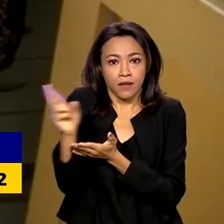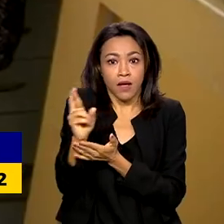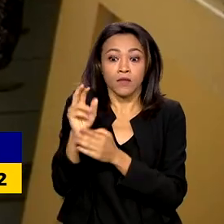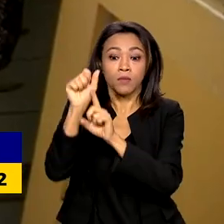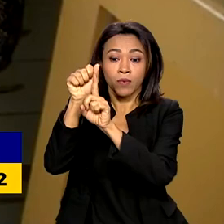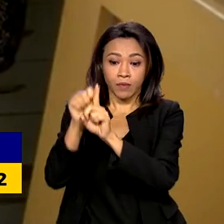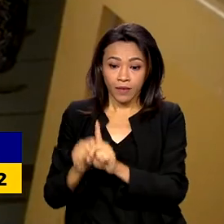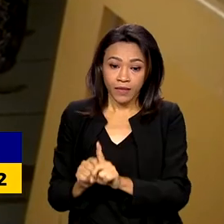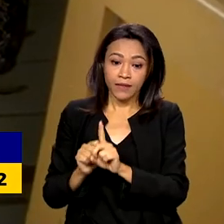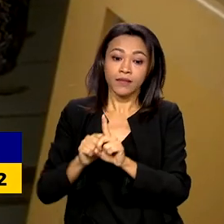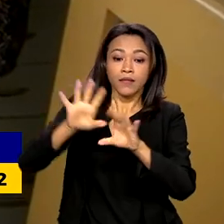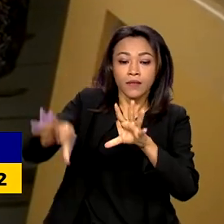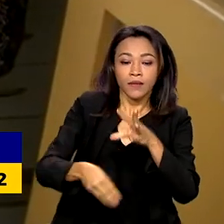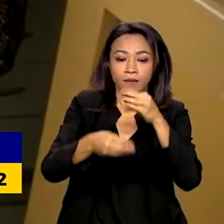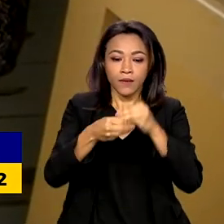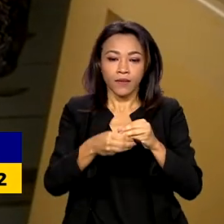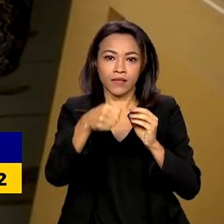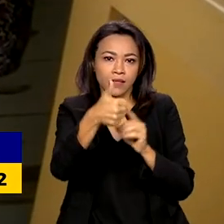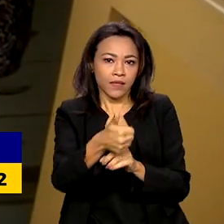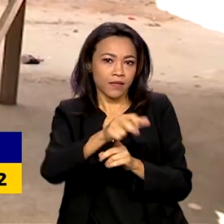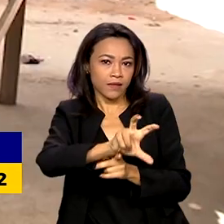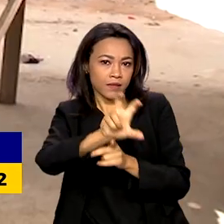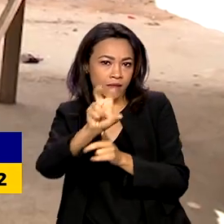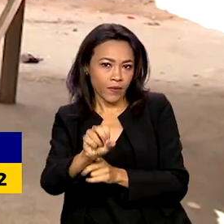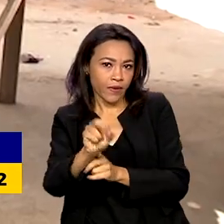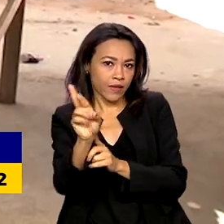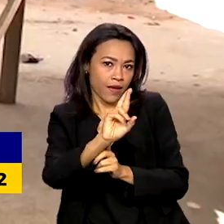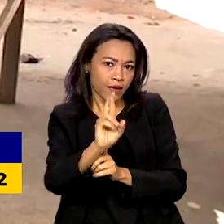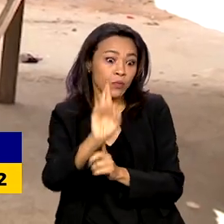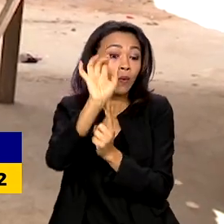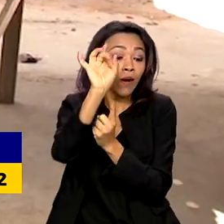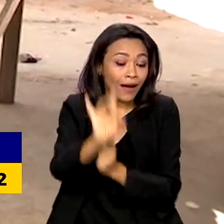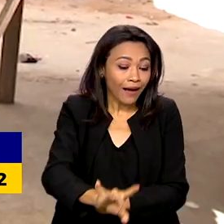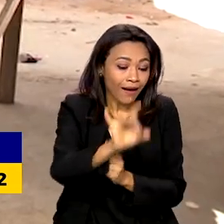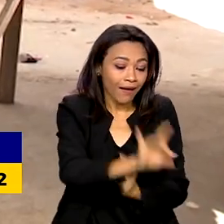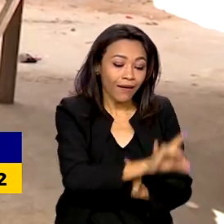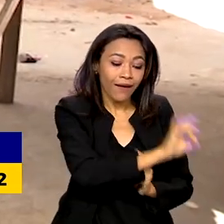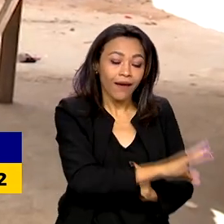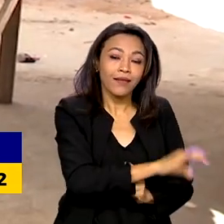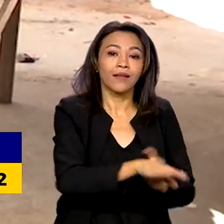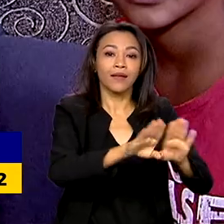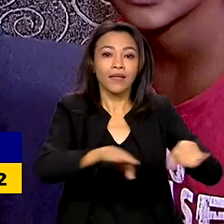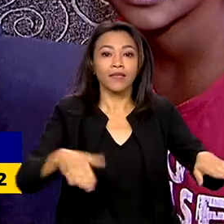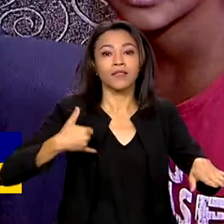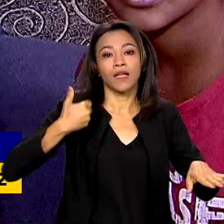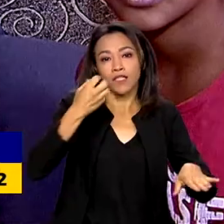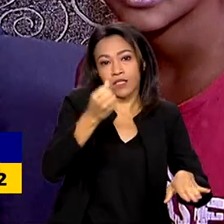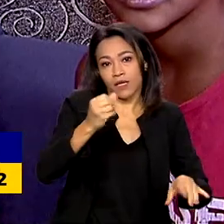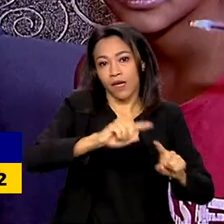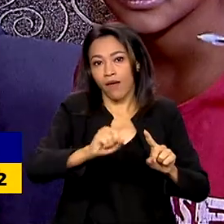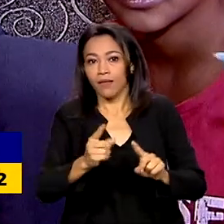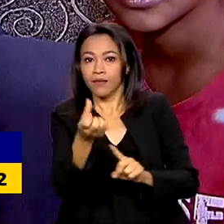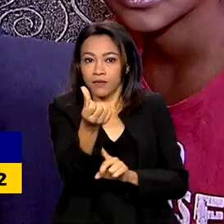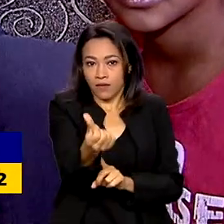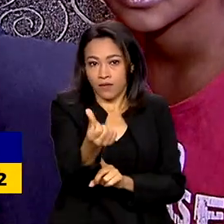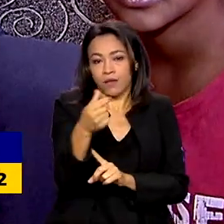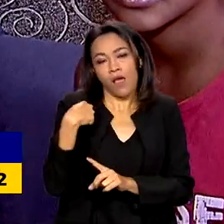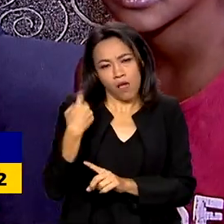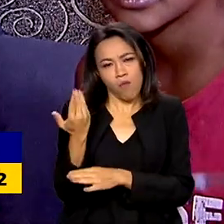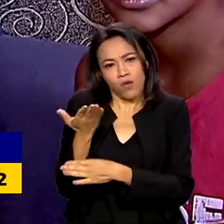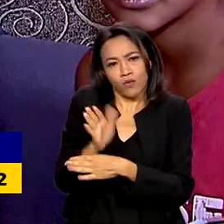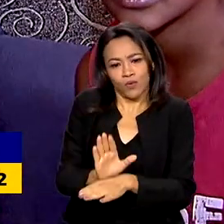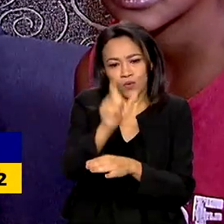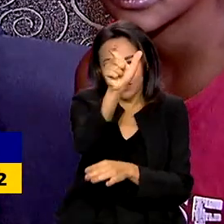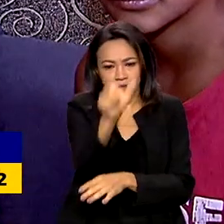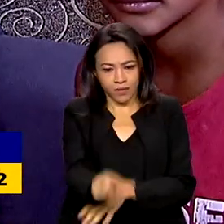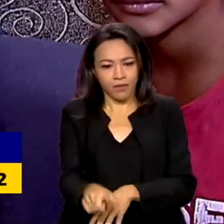e um adicional de 150 reais por criança de 0 a 6 anos. Uma ajuda para a gente como a